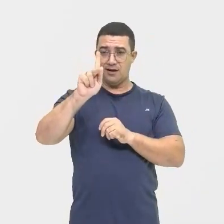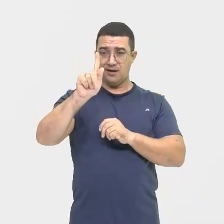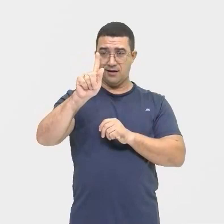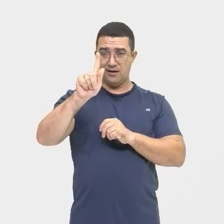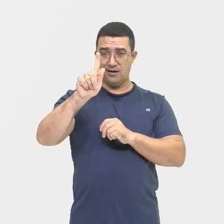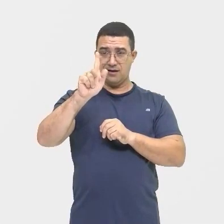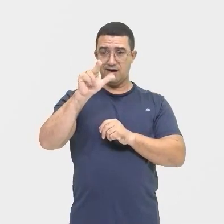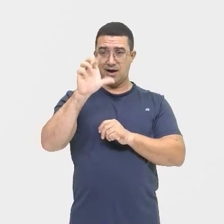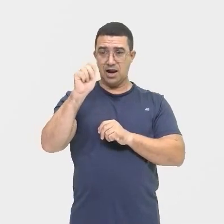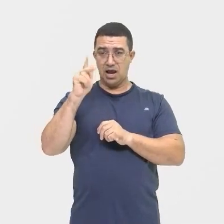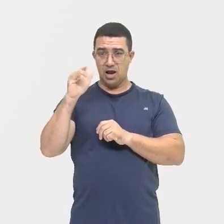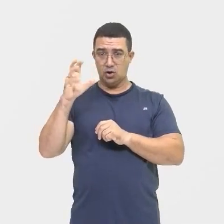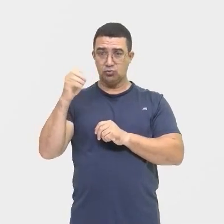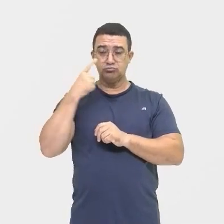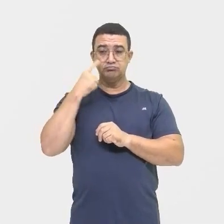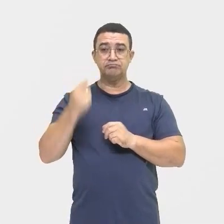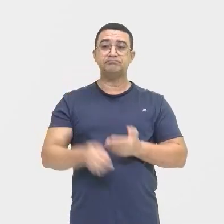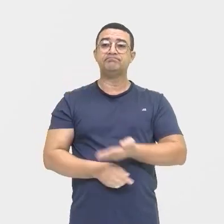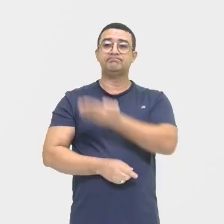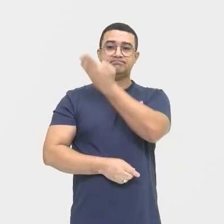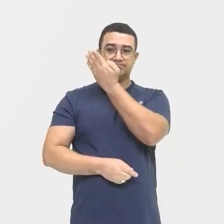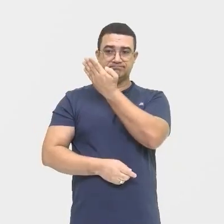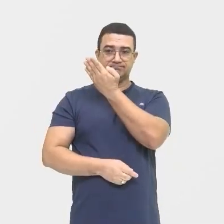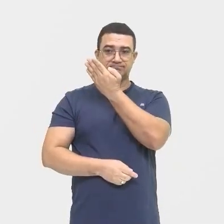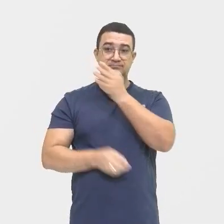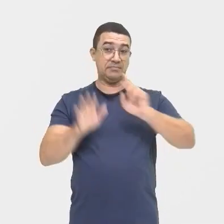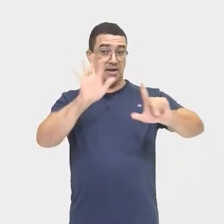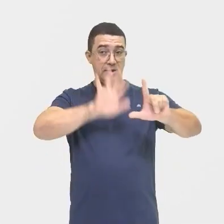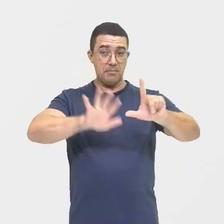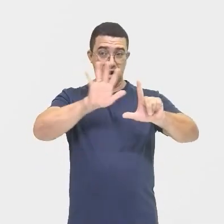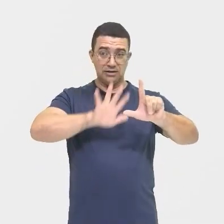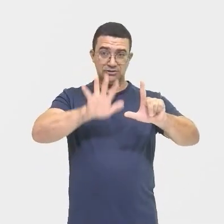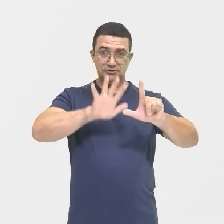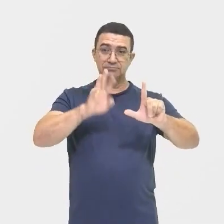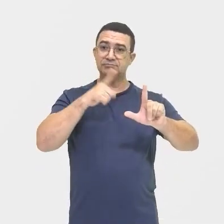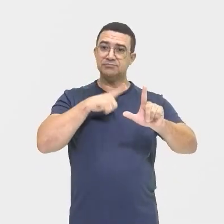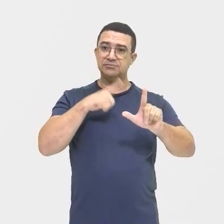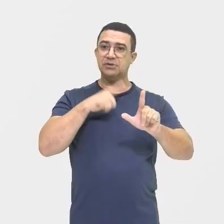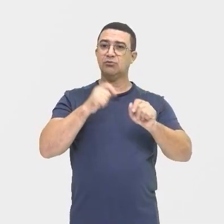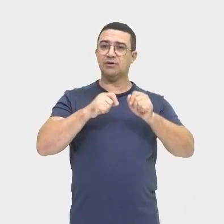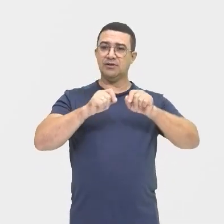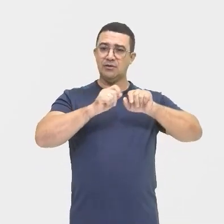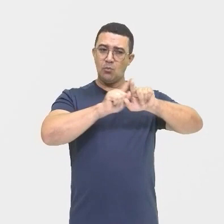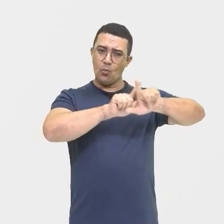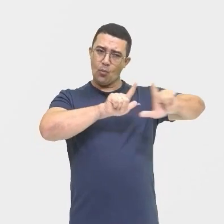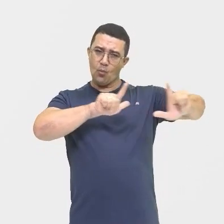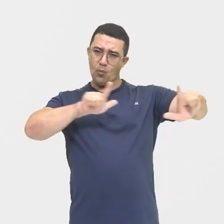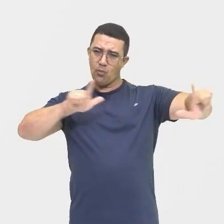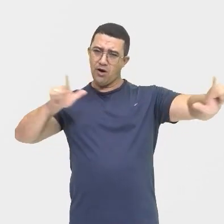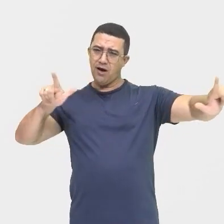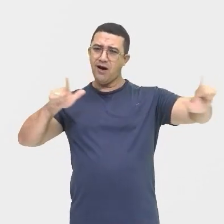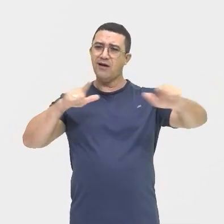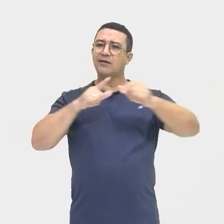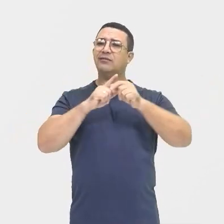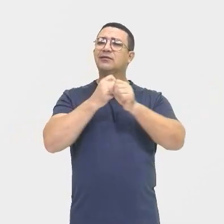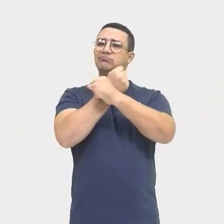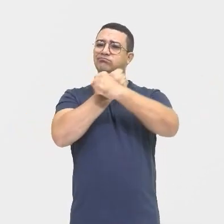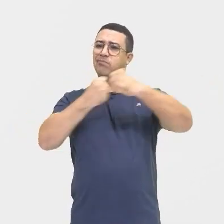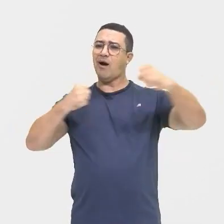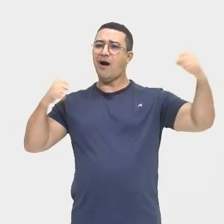imagem para vocês observarem A gente tem um latifúndio, que são grandes terras